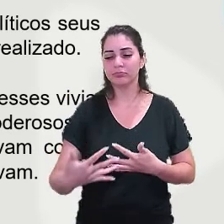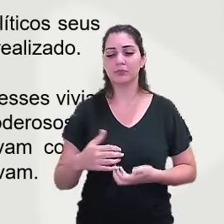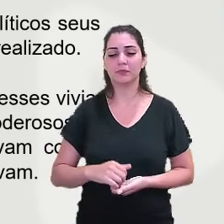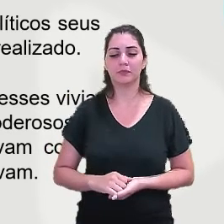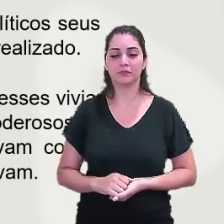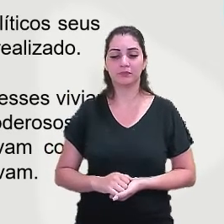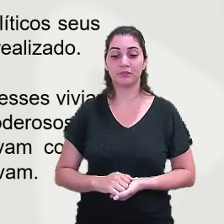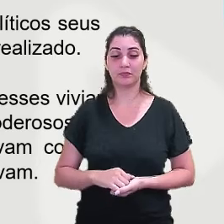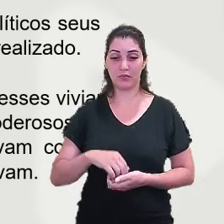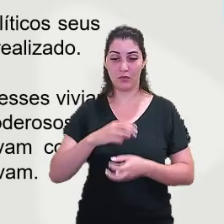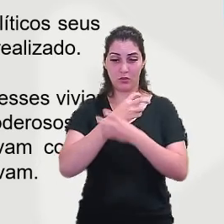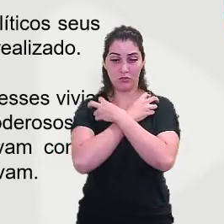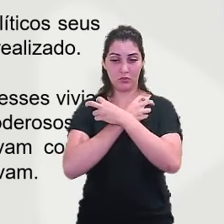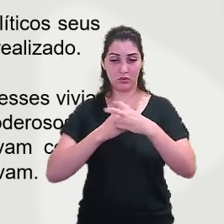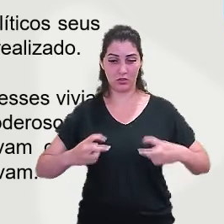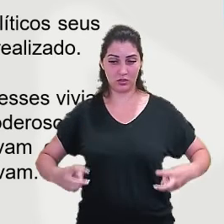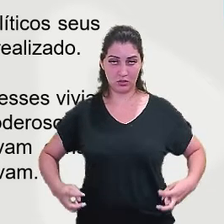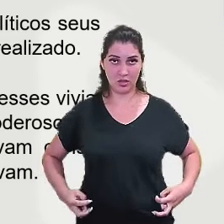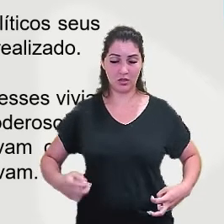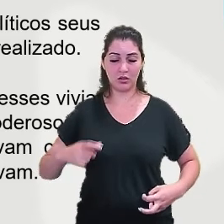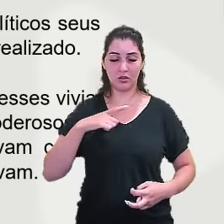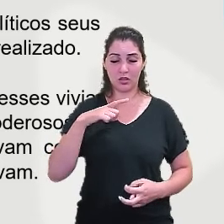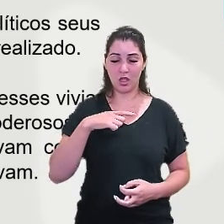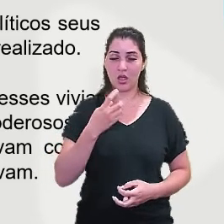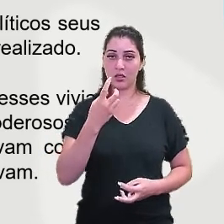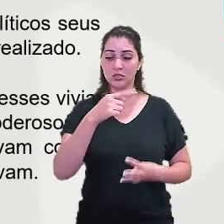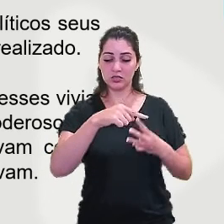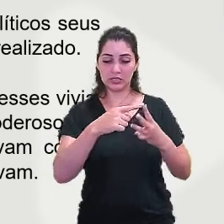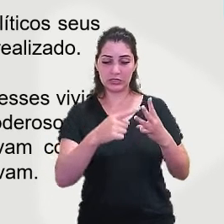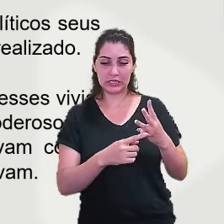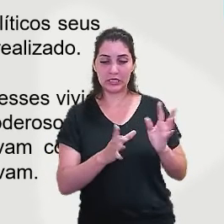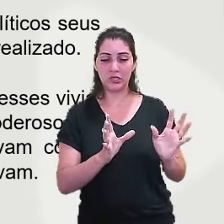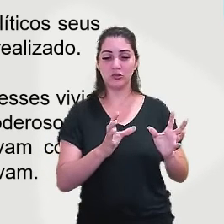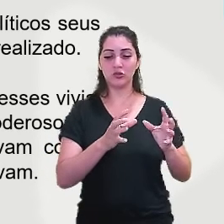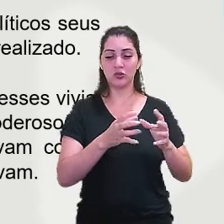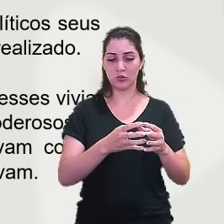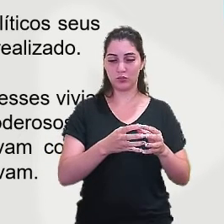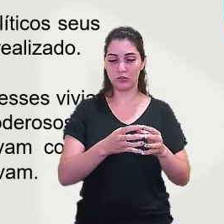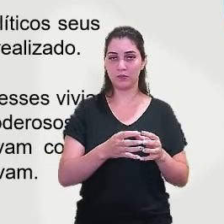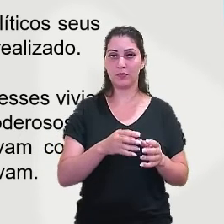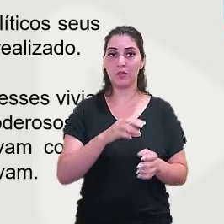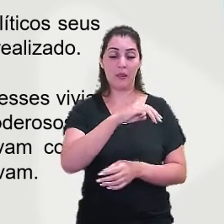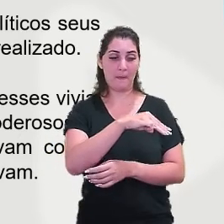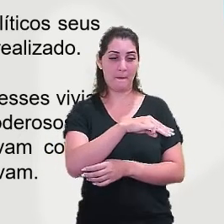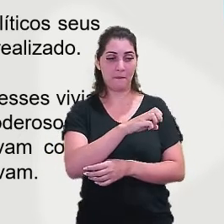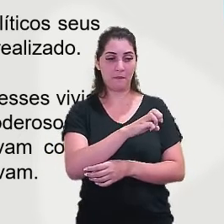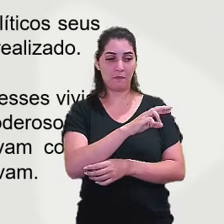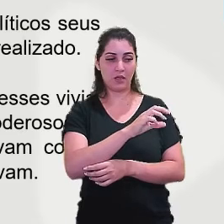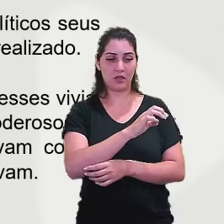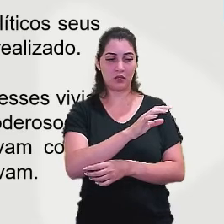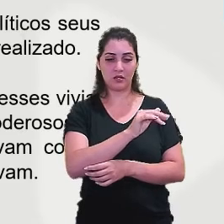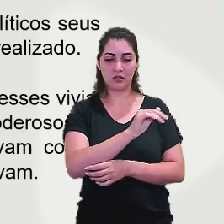Os cangaceiros se dividiam em três grupos. Os mercenários,